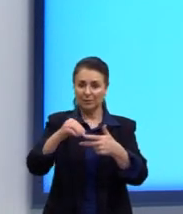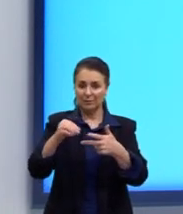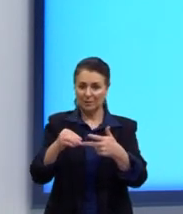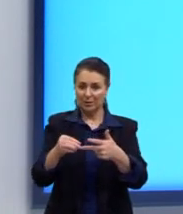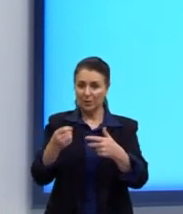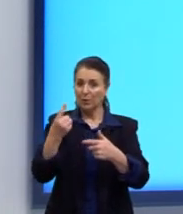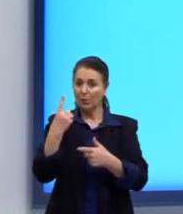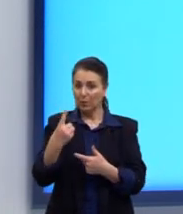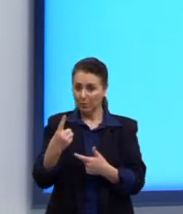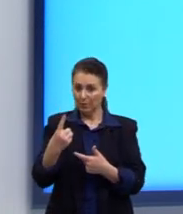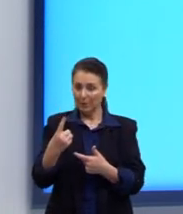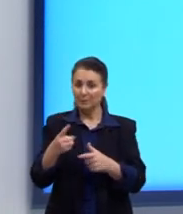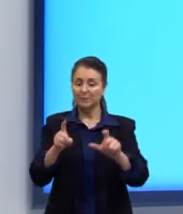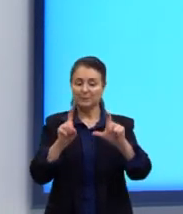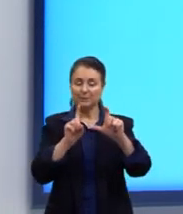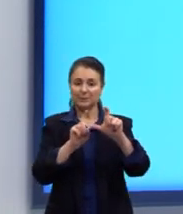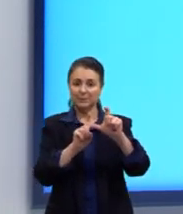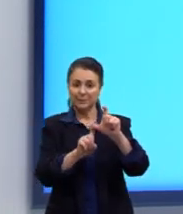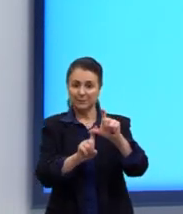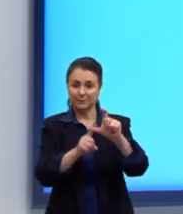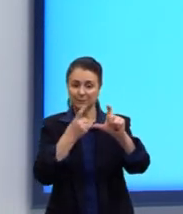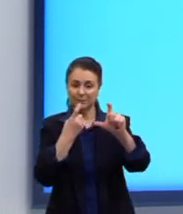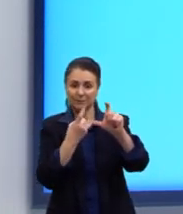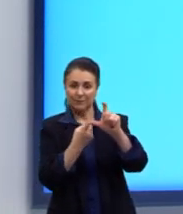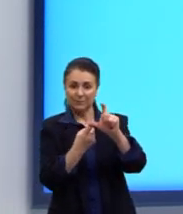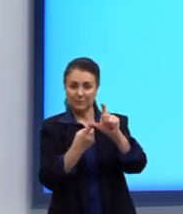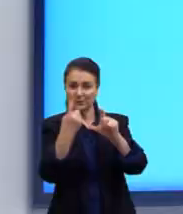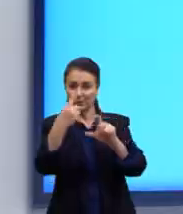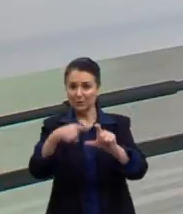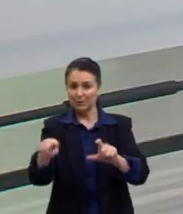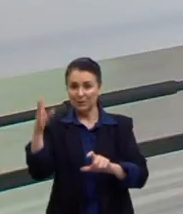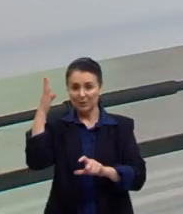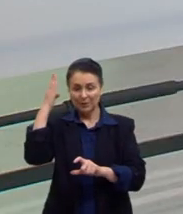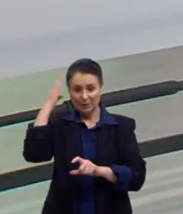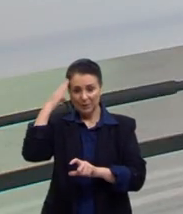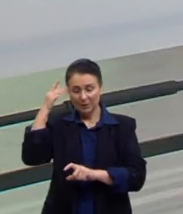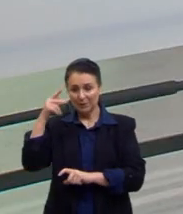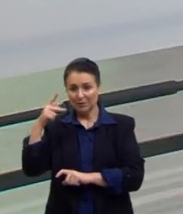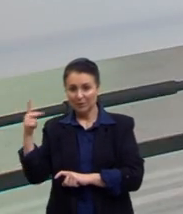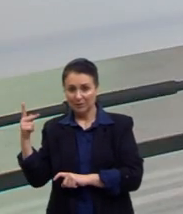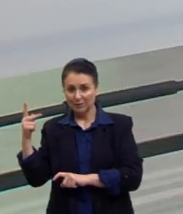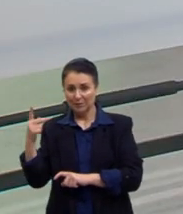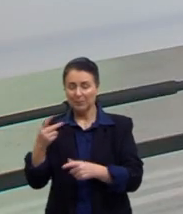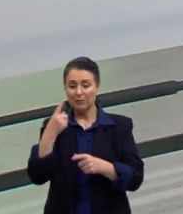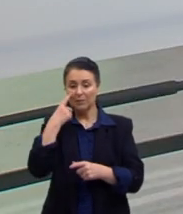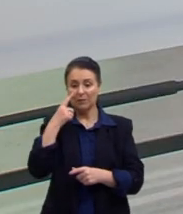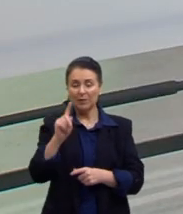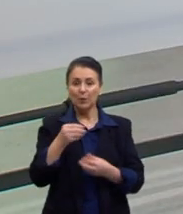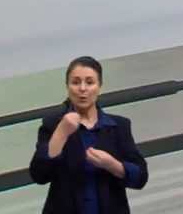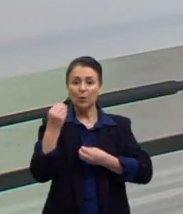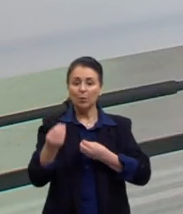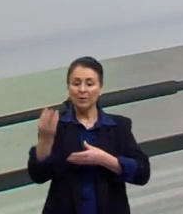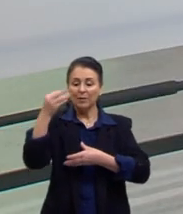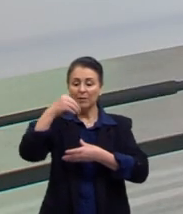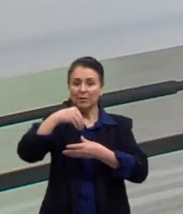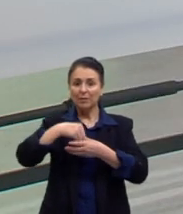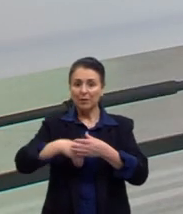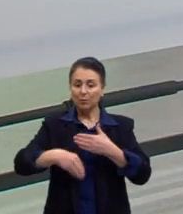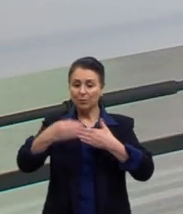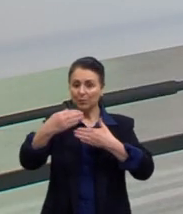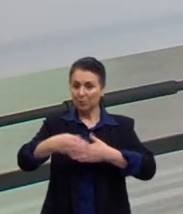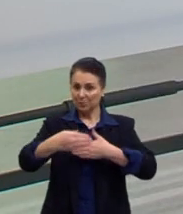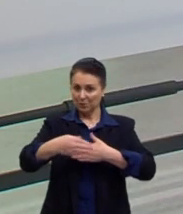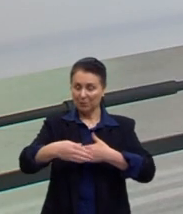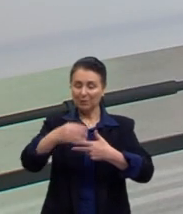para expressão idiomática e uma para provérbios. Para vocês verem como eles aparecem nas questões do